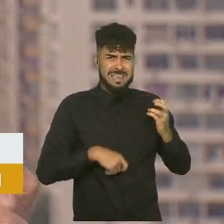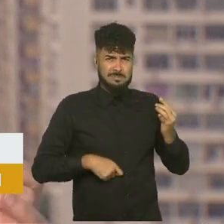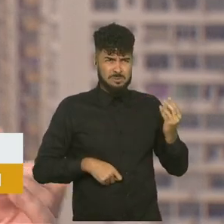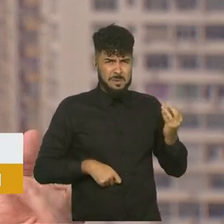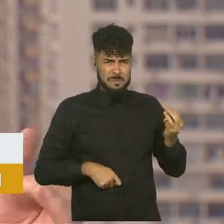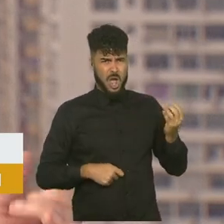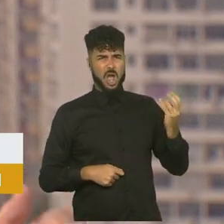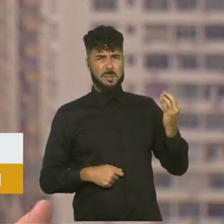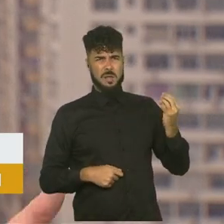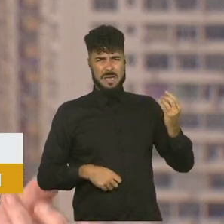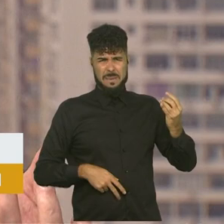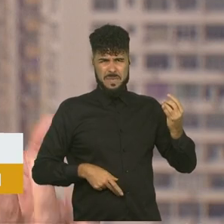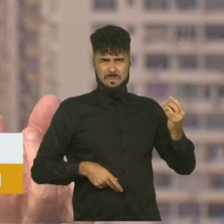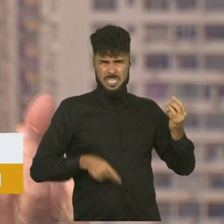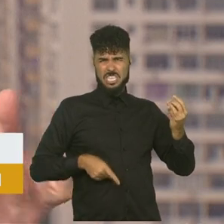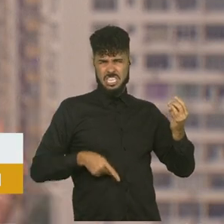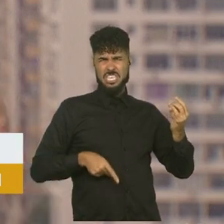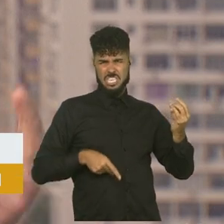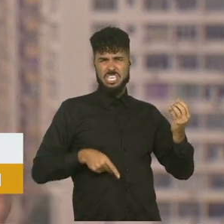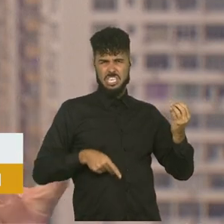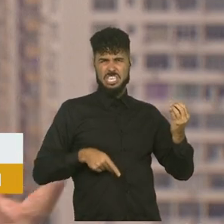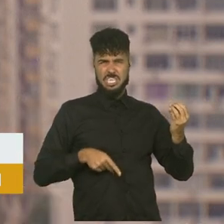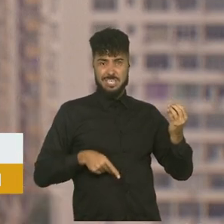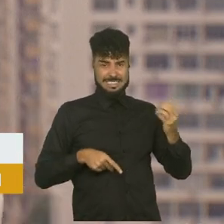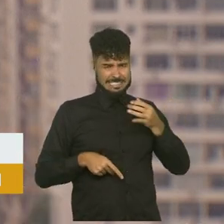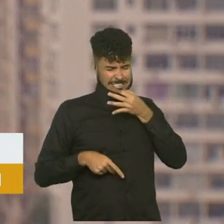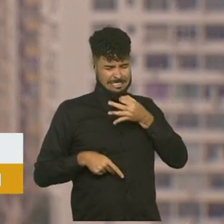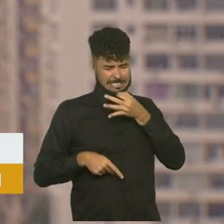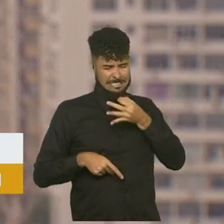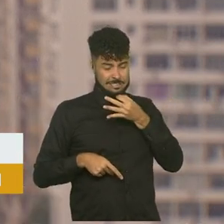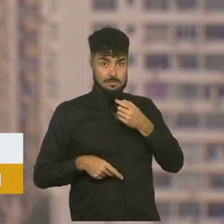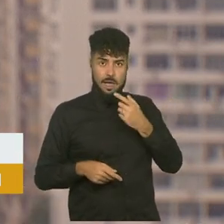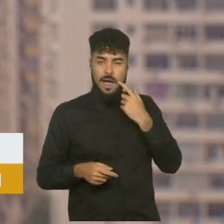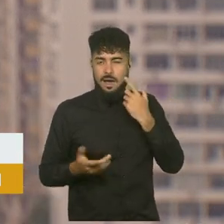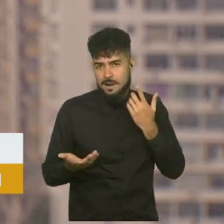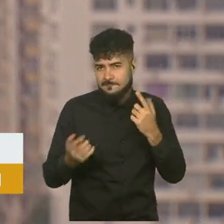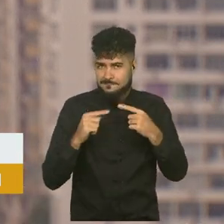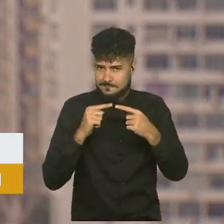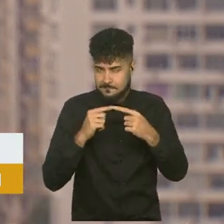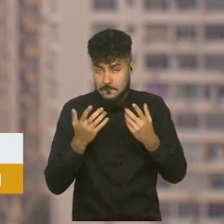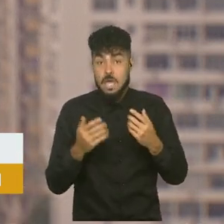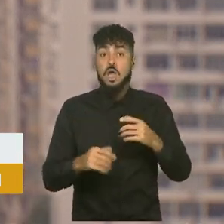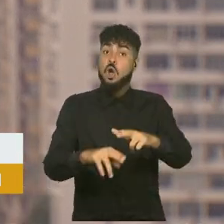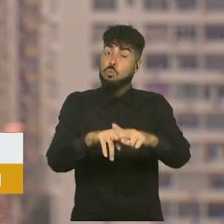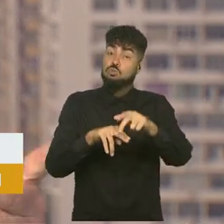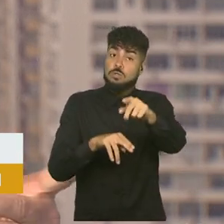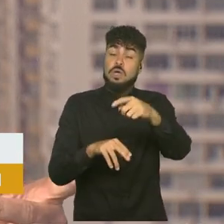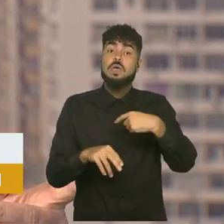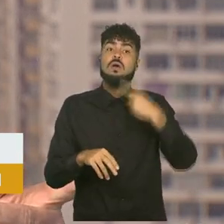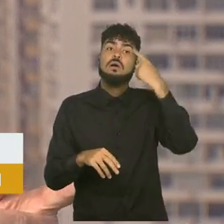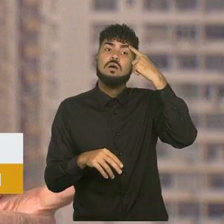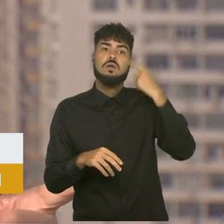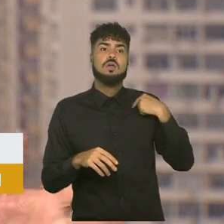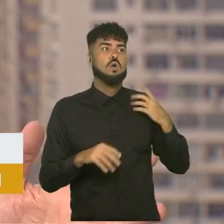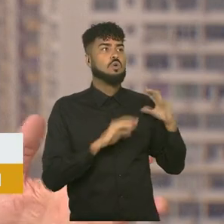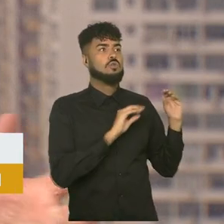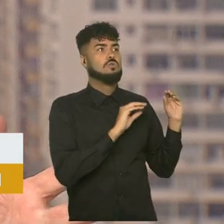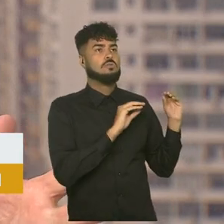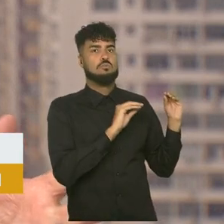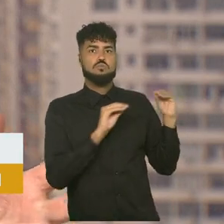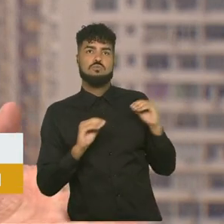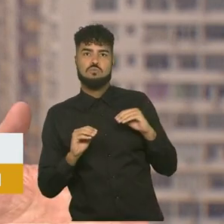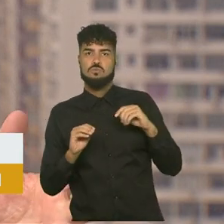levantada de corda, aquela coisa, né? Tem muito a ver. Então, eu cheguei dos Estados Unidos no